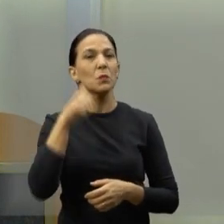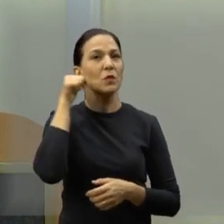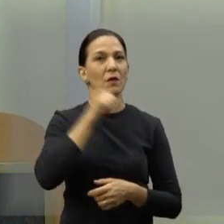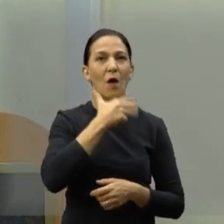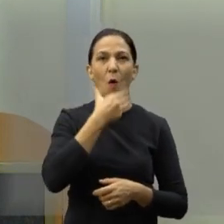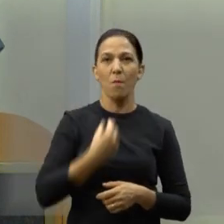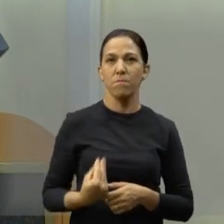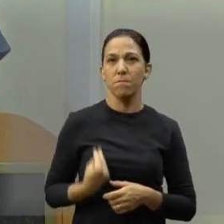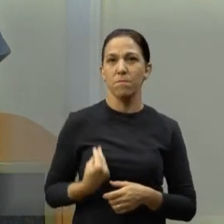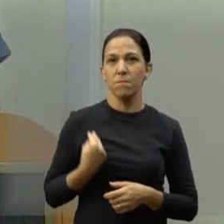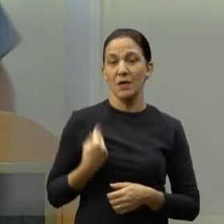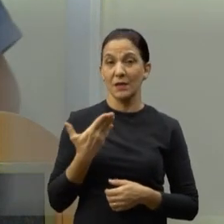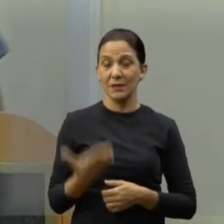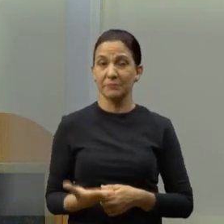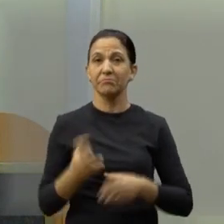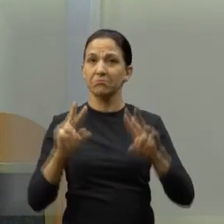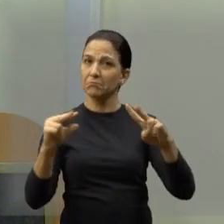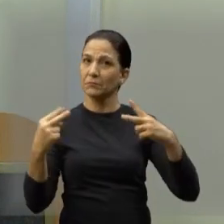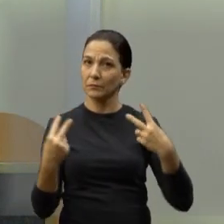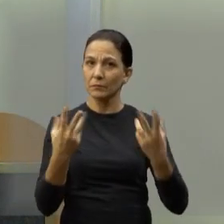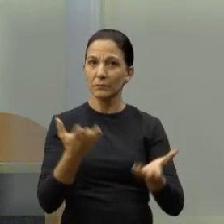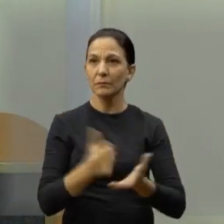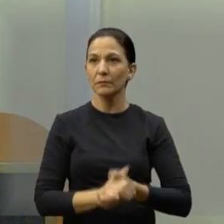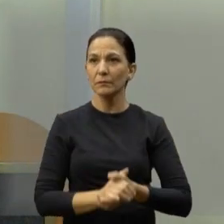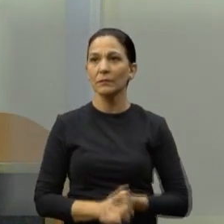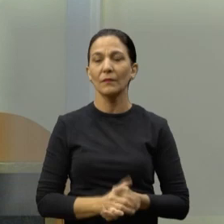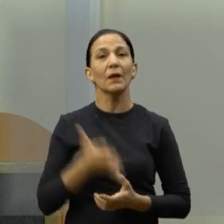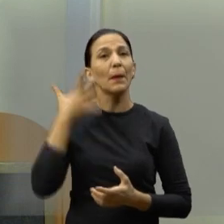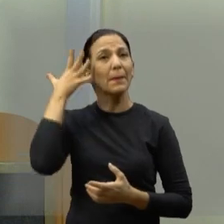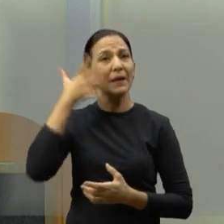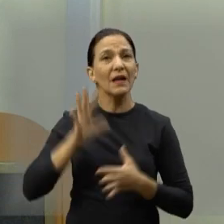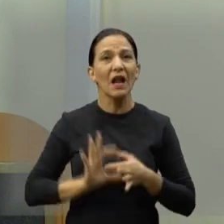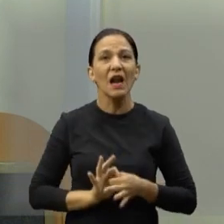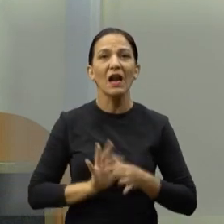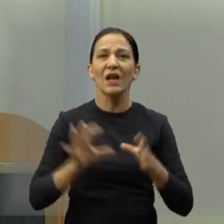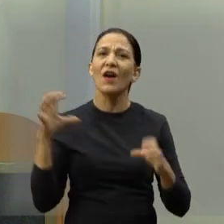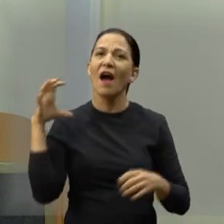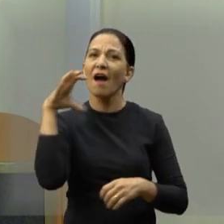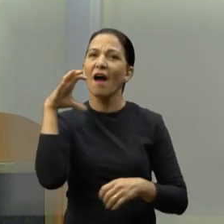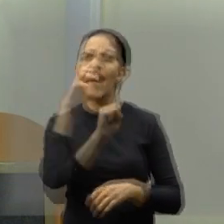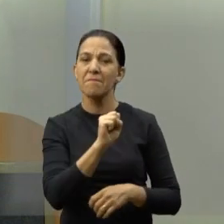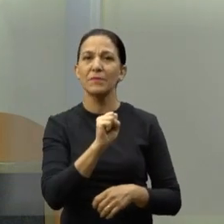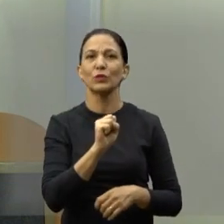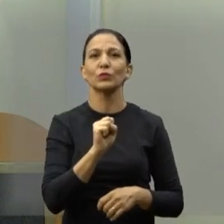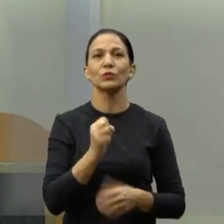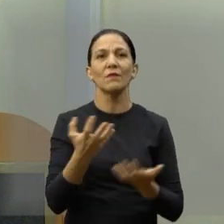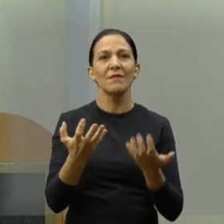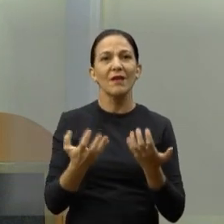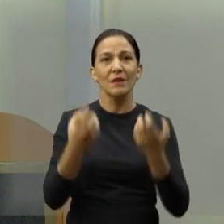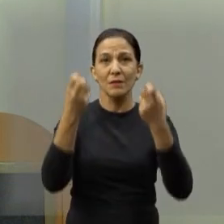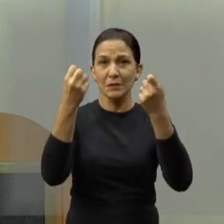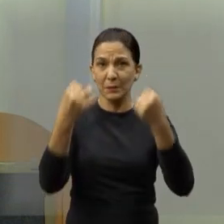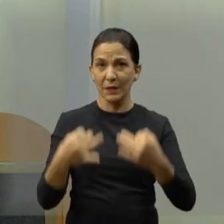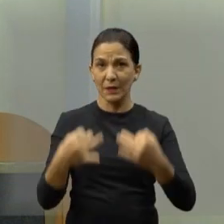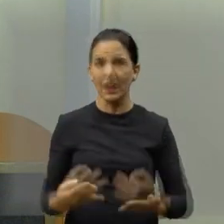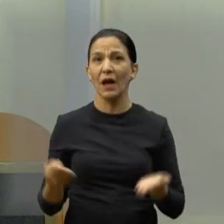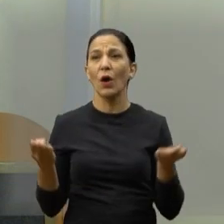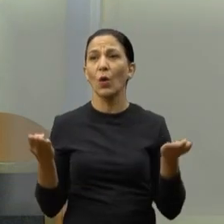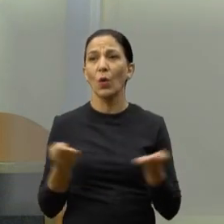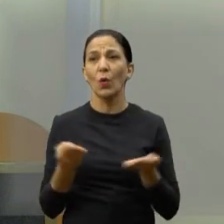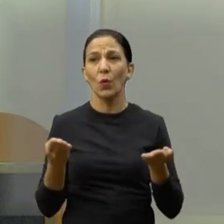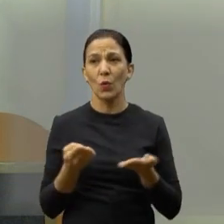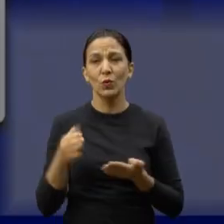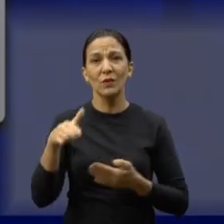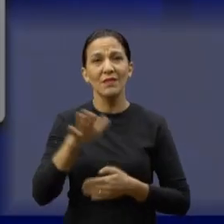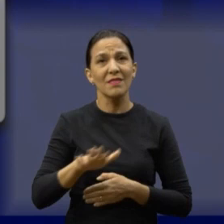vereadoras presentes. A gente vai fazer uma pequena expediente aqui bastante rápido, mas queria só justificar que hoje eu não estou lá